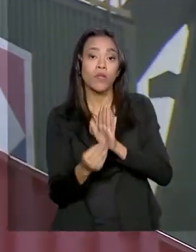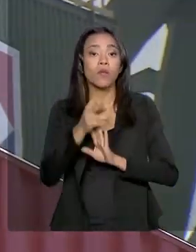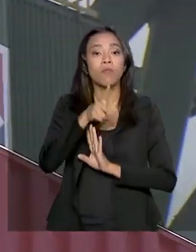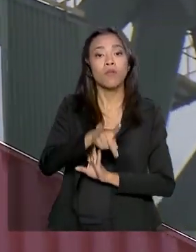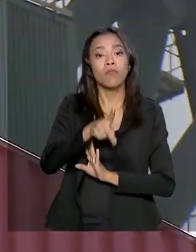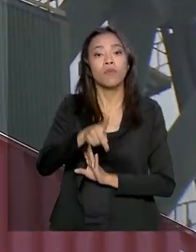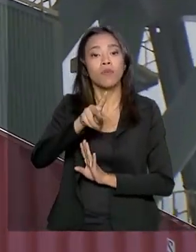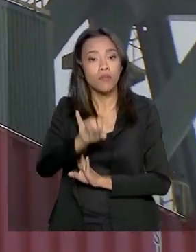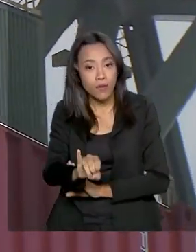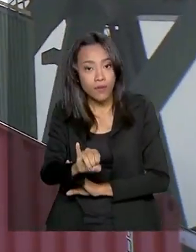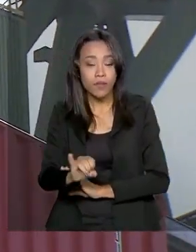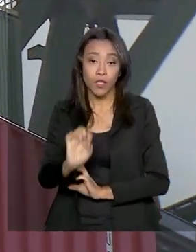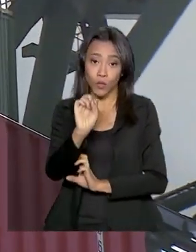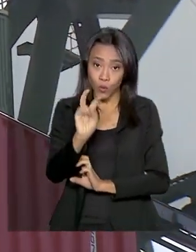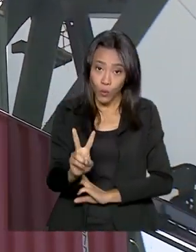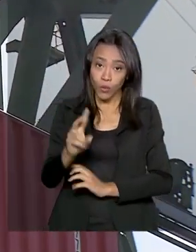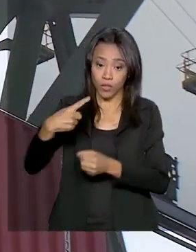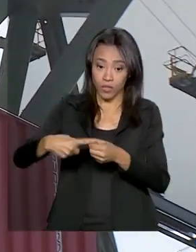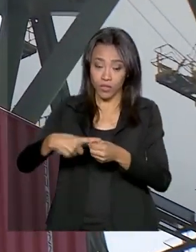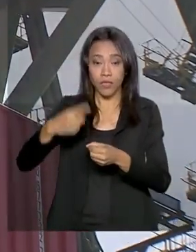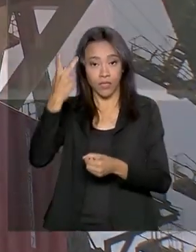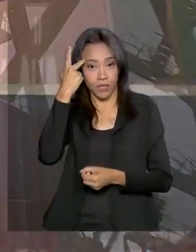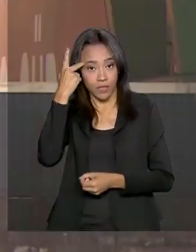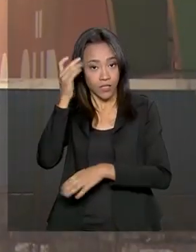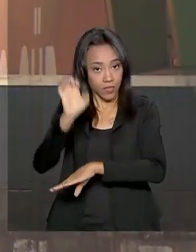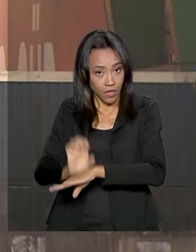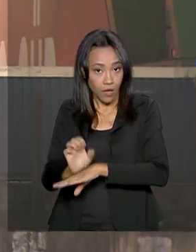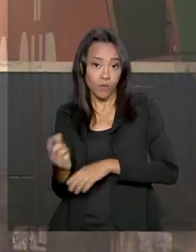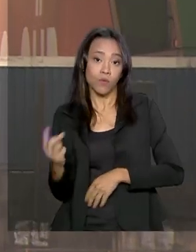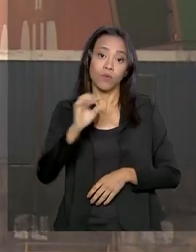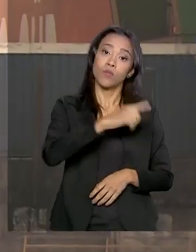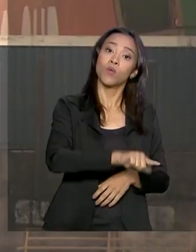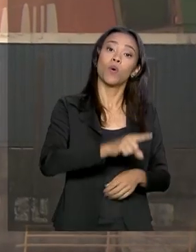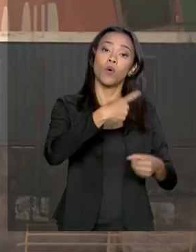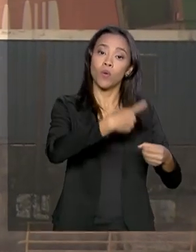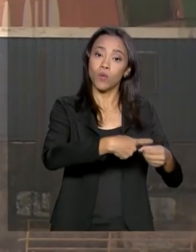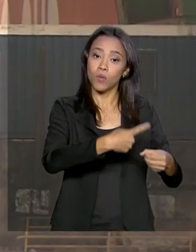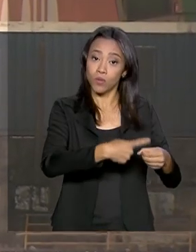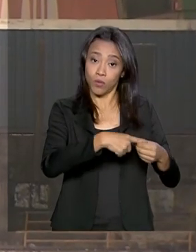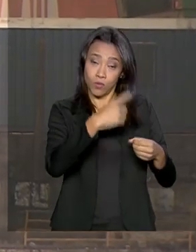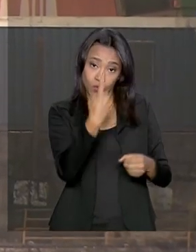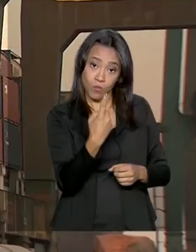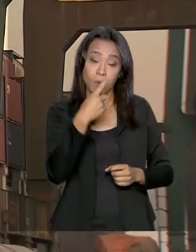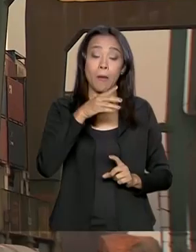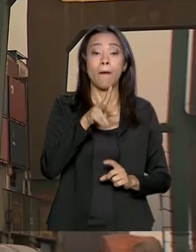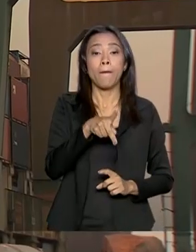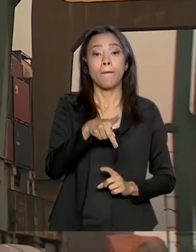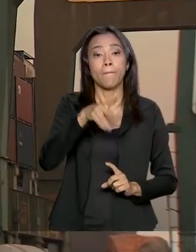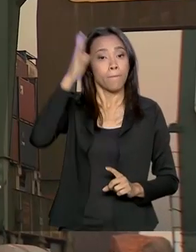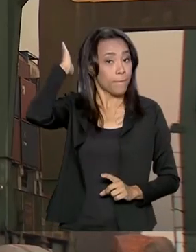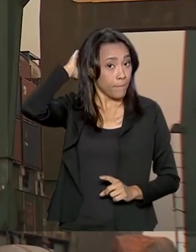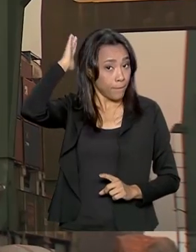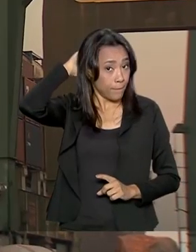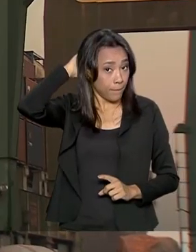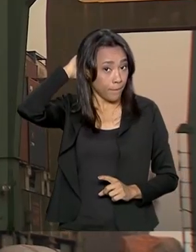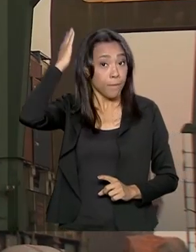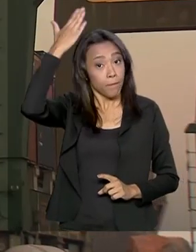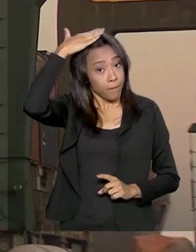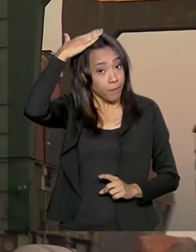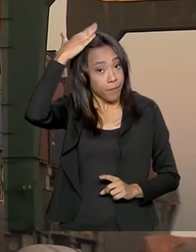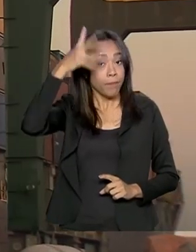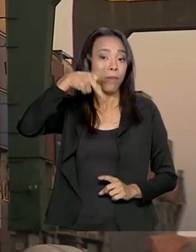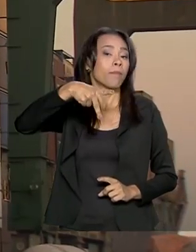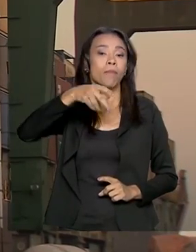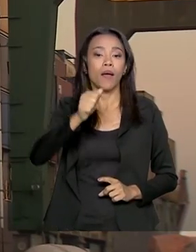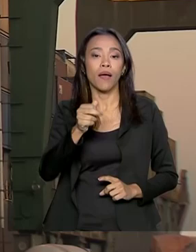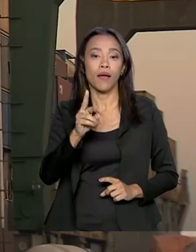Dois deles no Porto de Santos, em São Paulo, e um em Paranaguá, no Paraná. O prazo de arrendamento será de